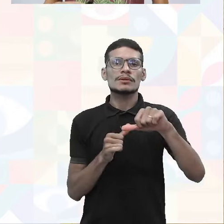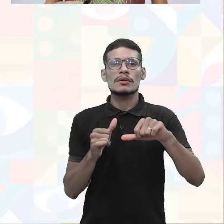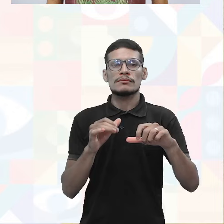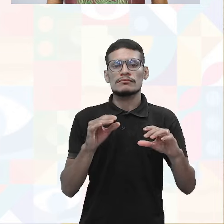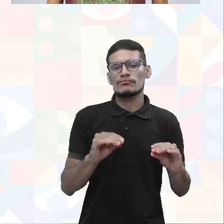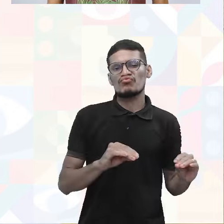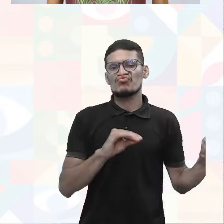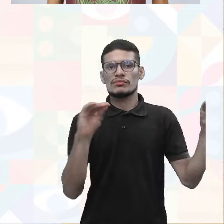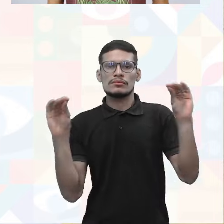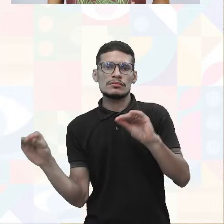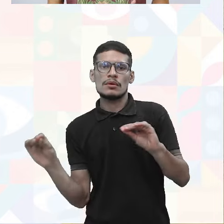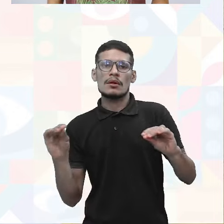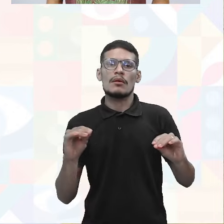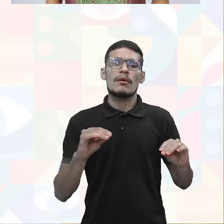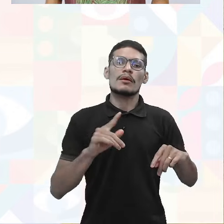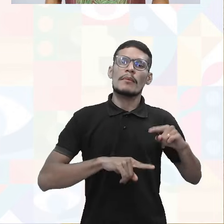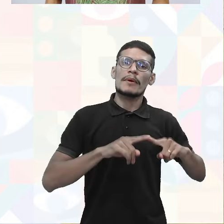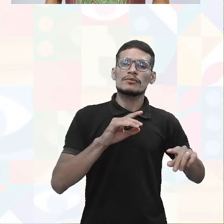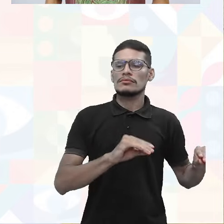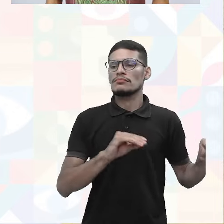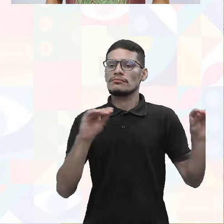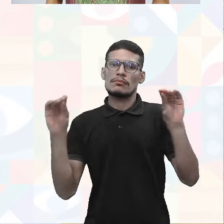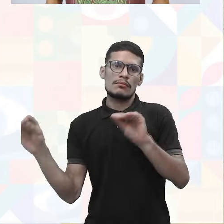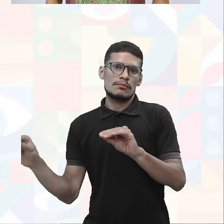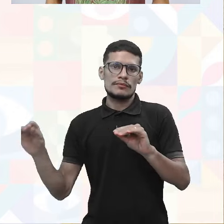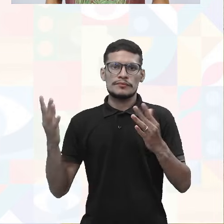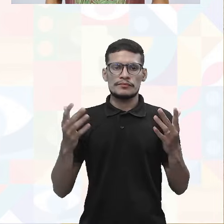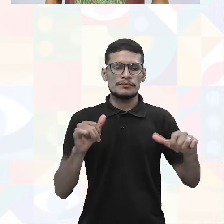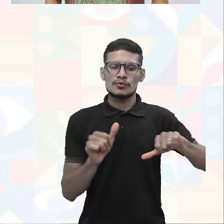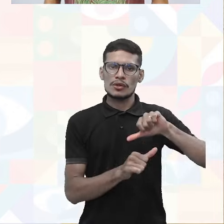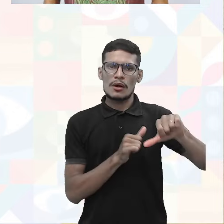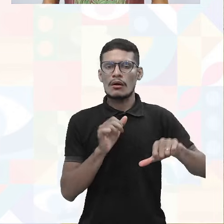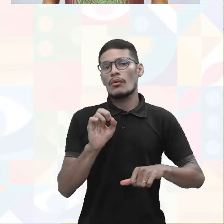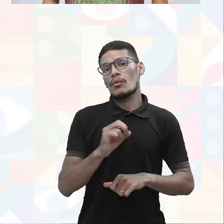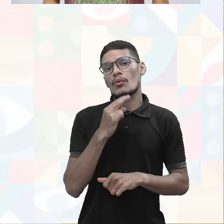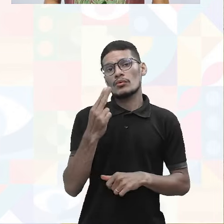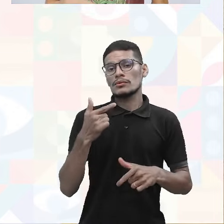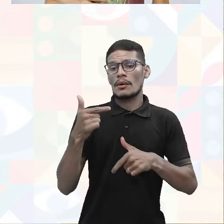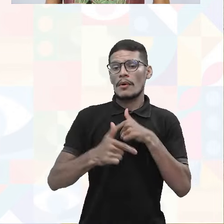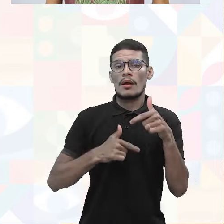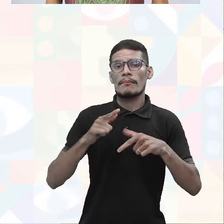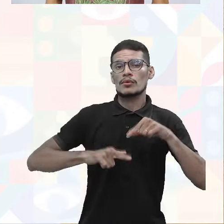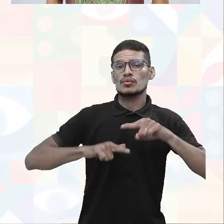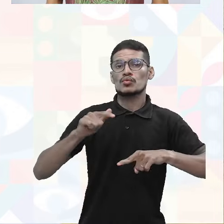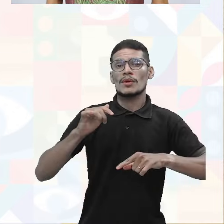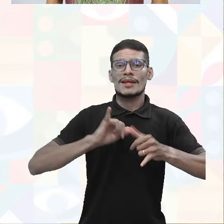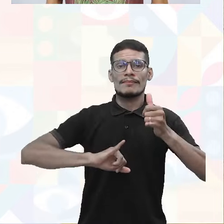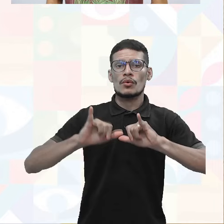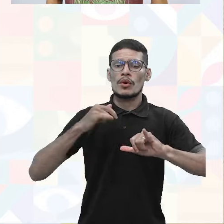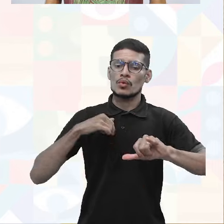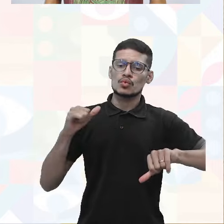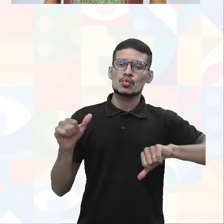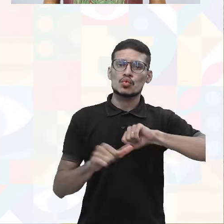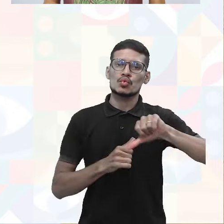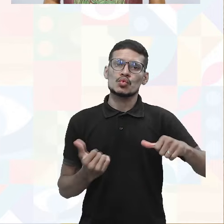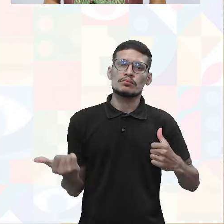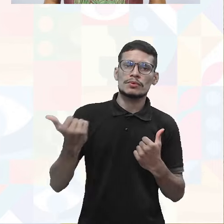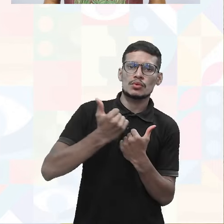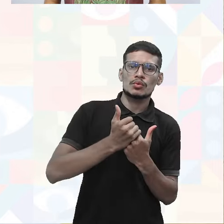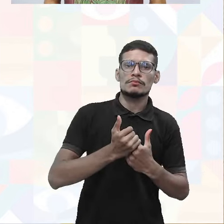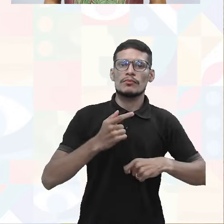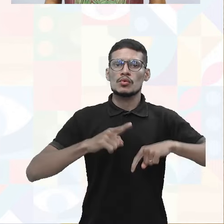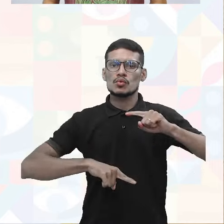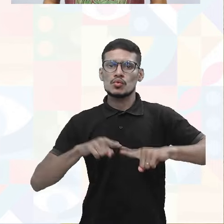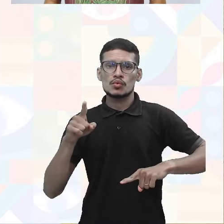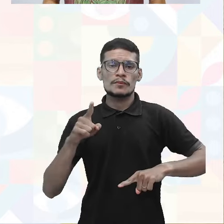a instalação de novos equipamentos, no caso, eu trabalhando com produto químico, eu tendo uma mudança, uma substituição de produto, qualquer coisa, vamos